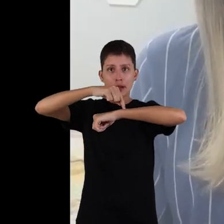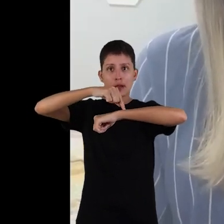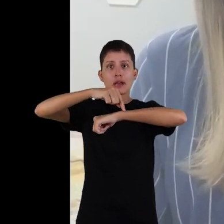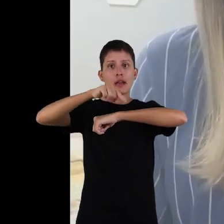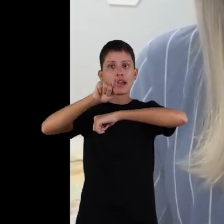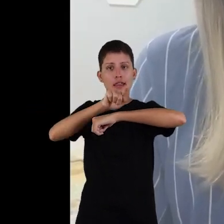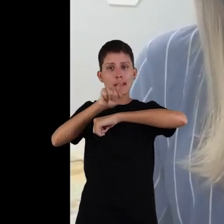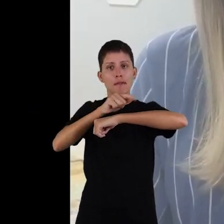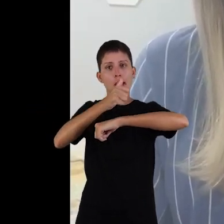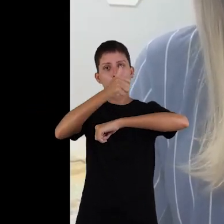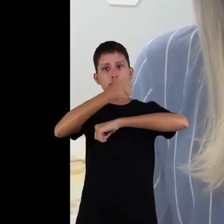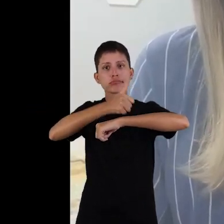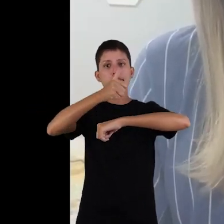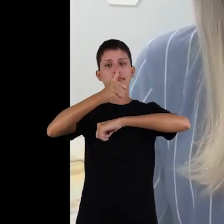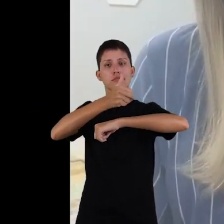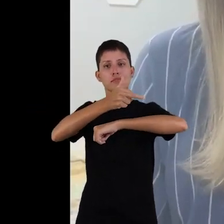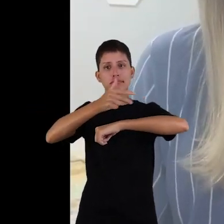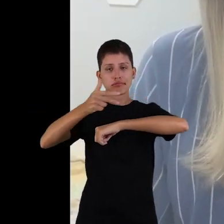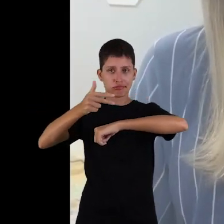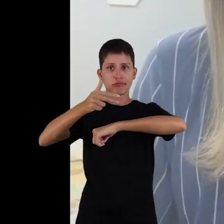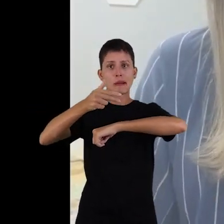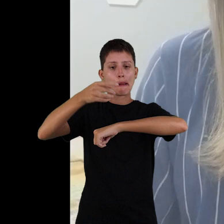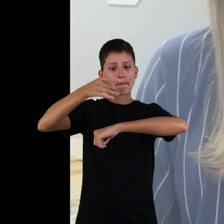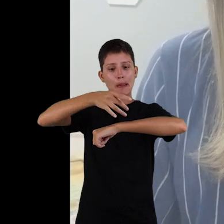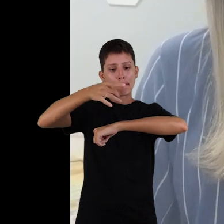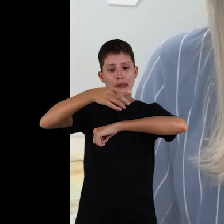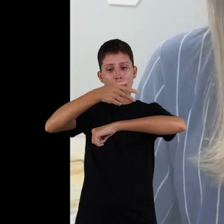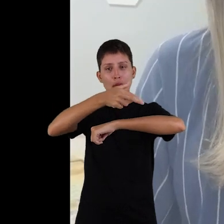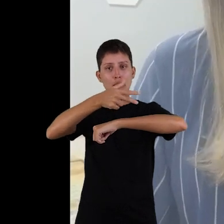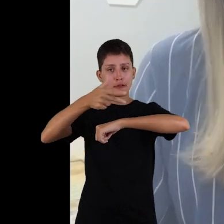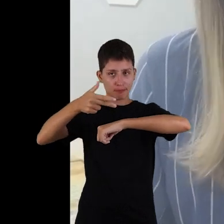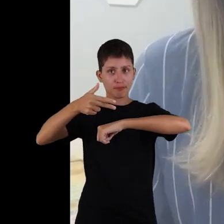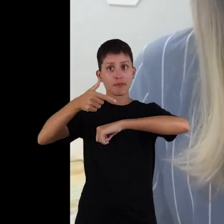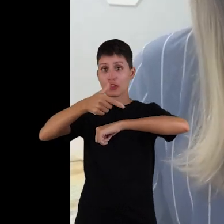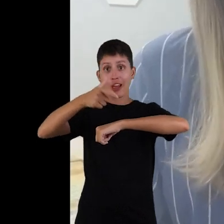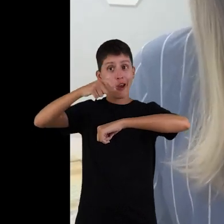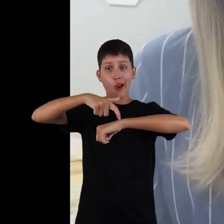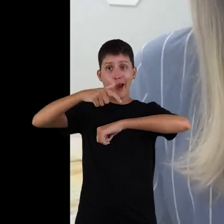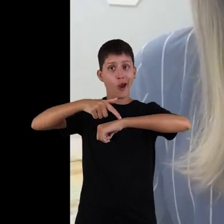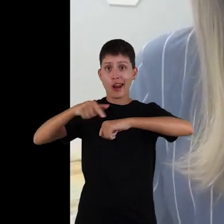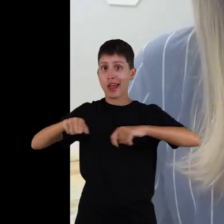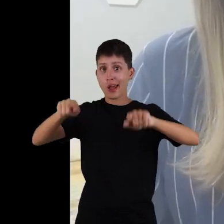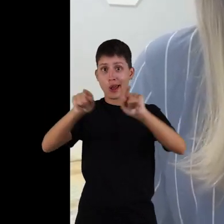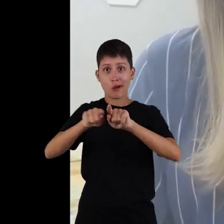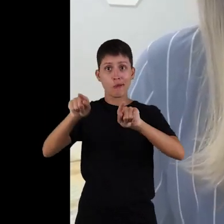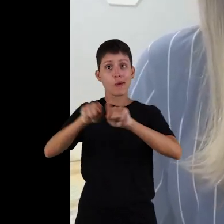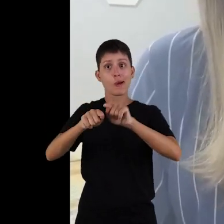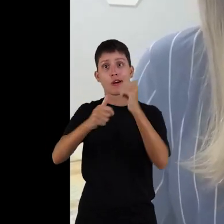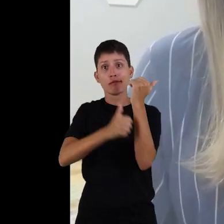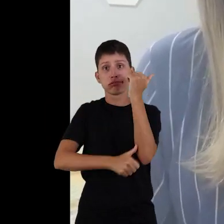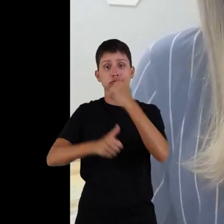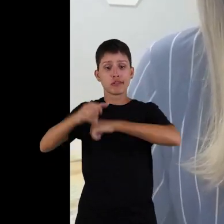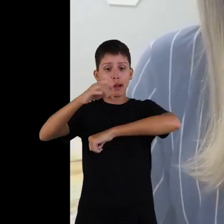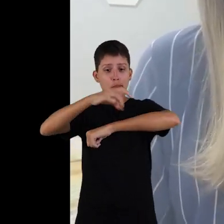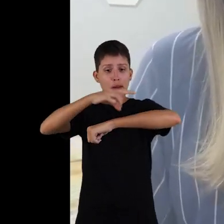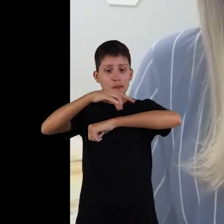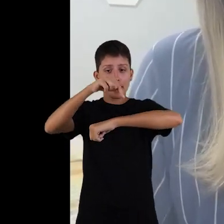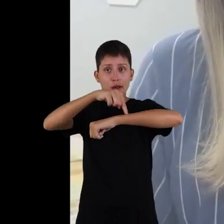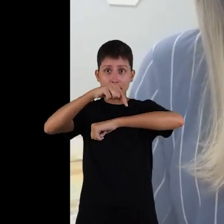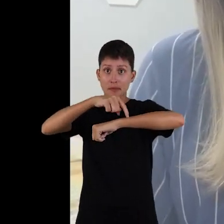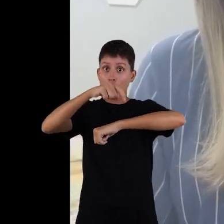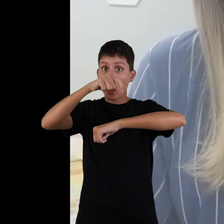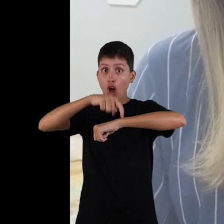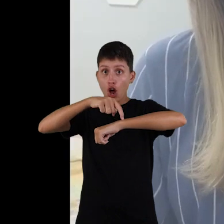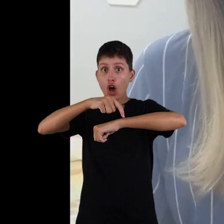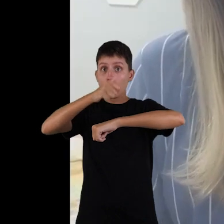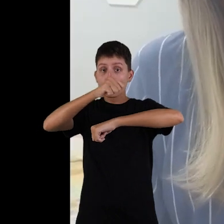e aí ele deixa aberto aquele local e imediatamente ele elimina as suas fezes. Quando